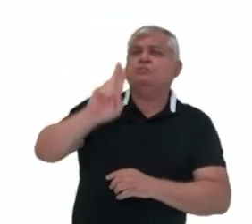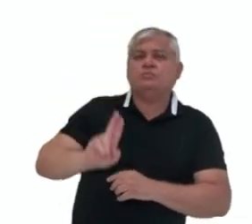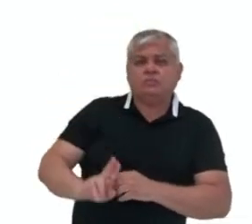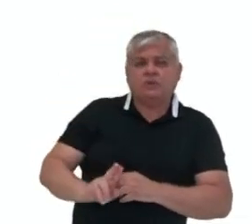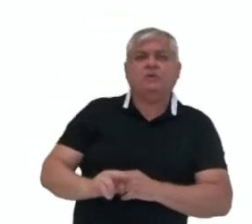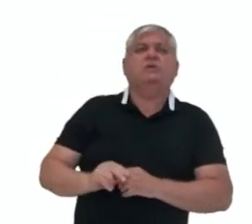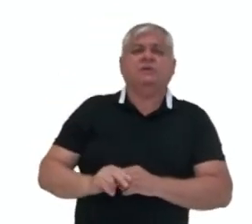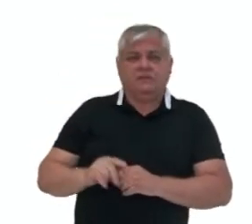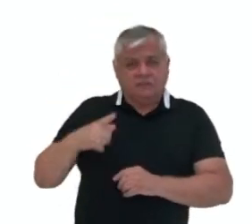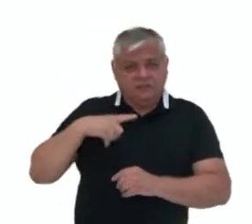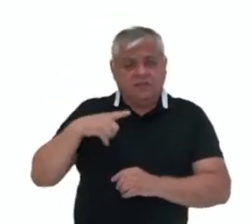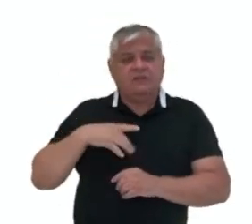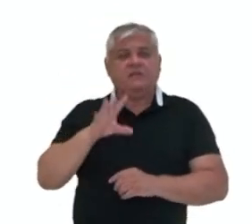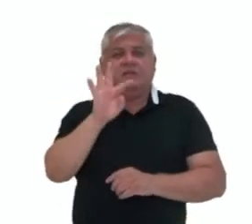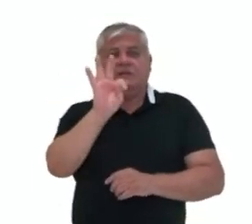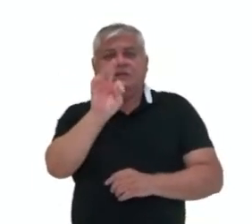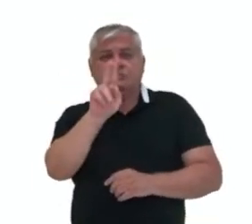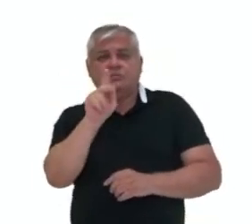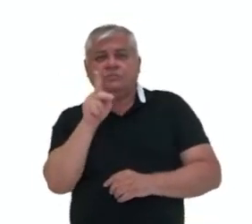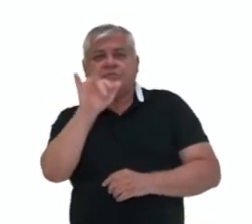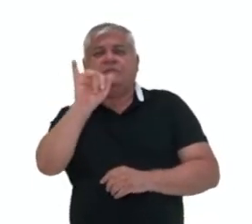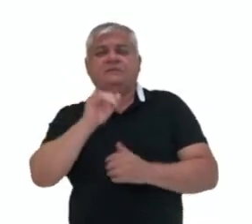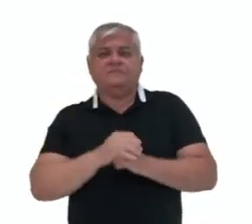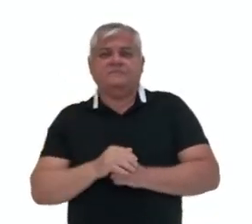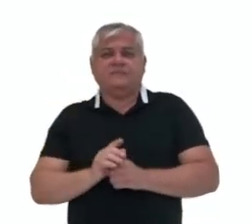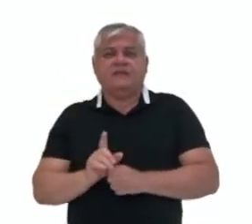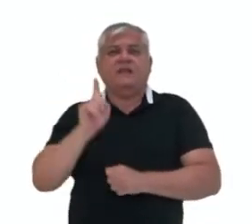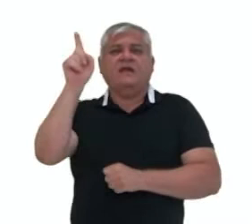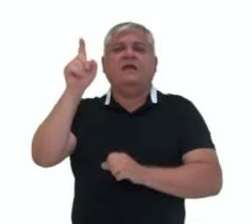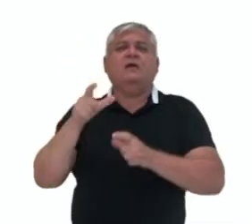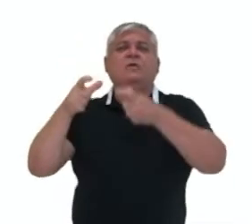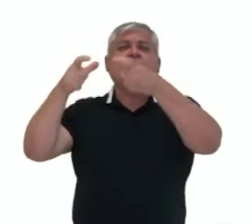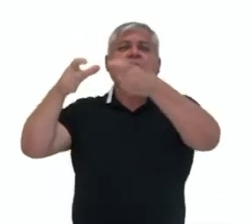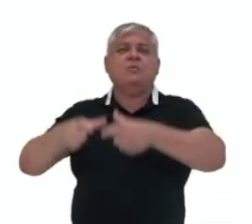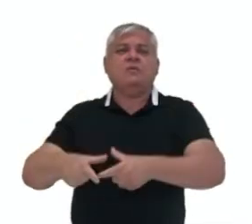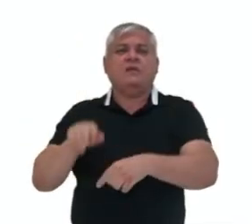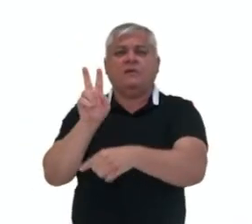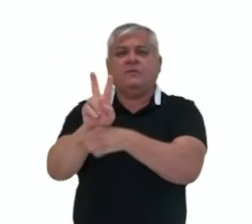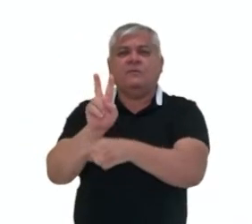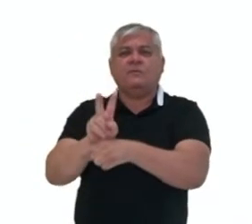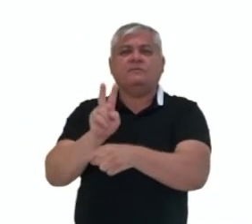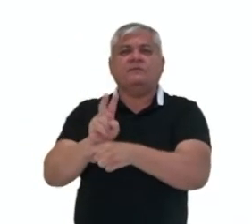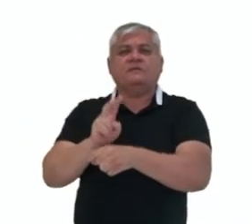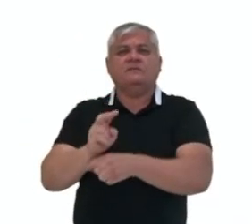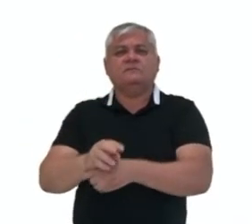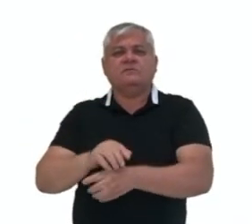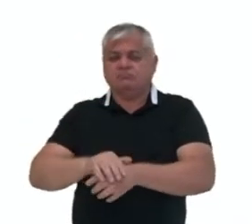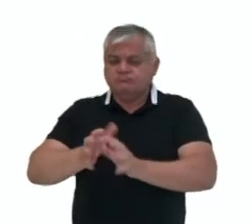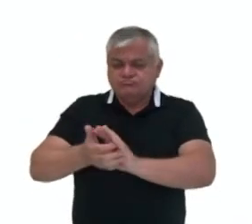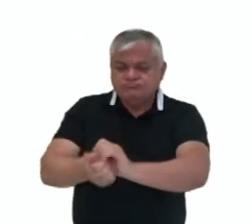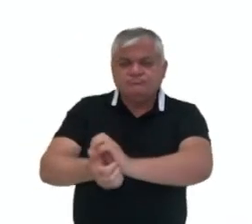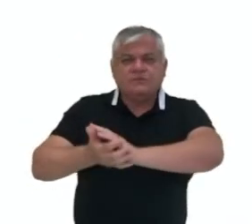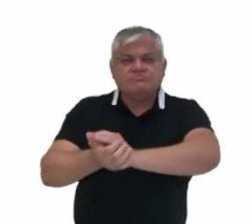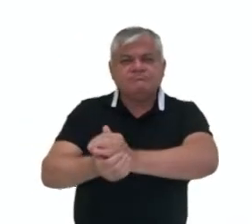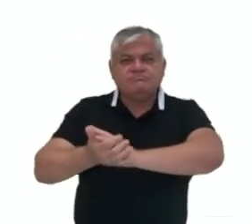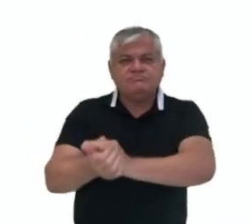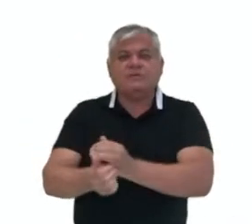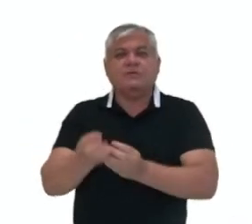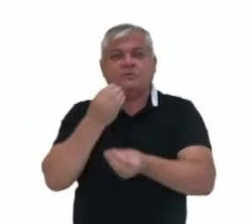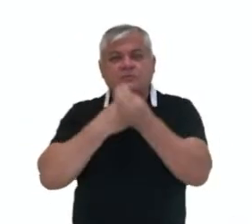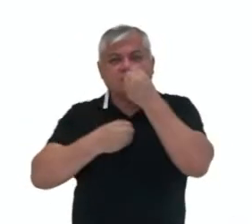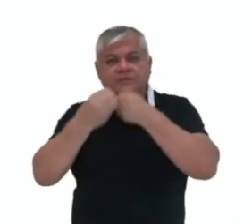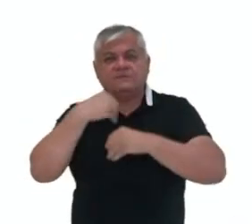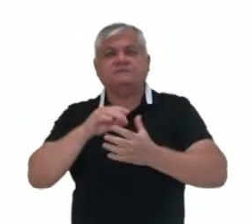fotografia de mulheres da aldeia Xinguaná, Cuicuro, cuidando do preparo de alimentos. No Brasil, o cotidiano